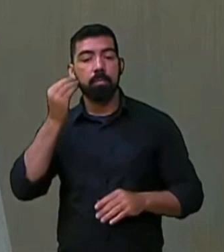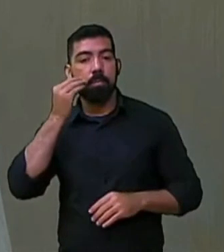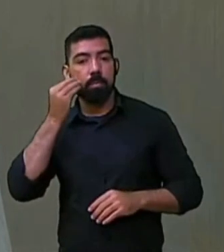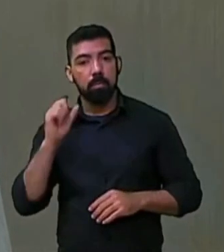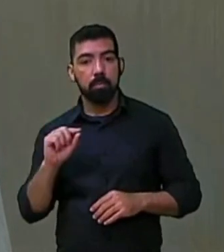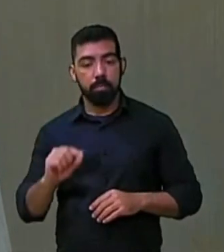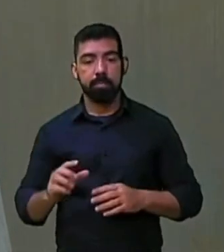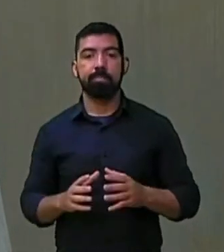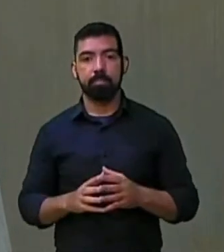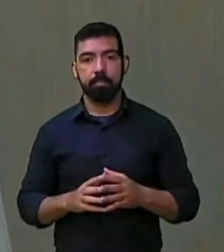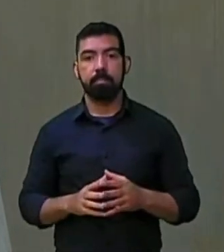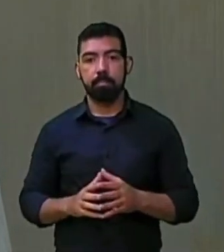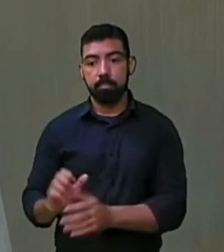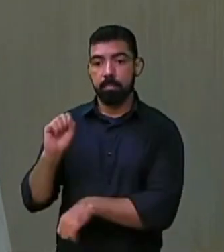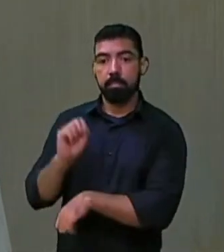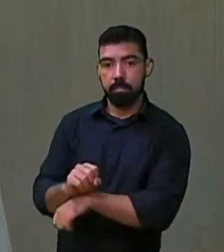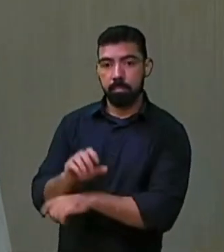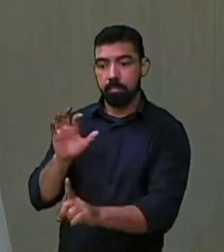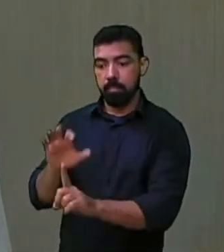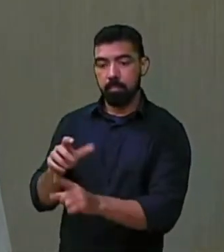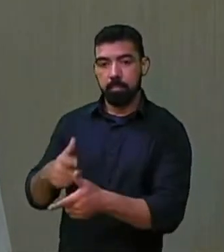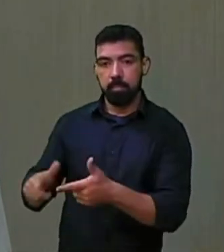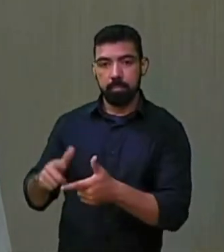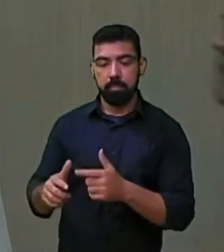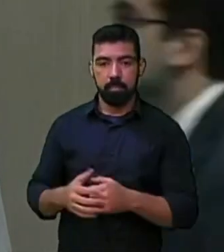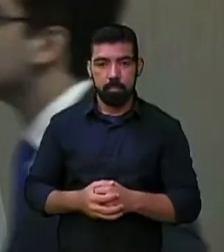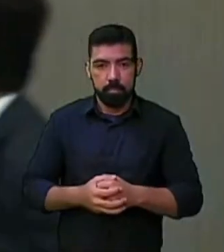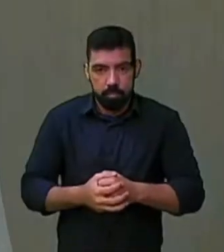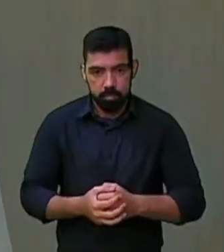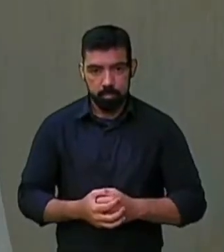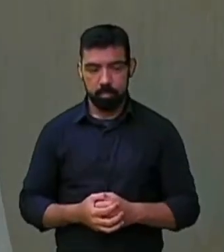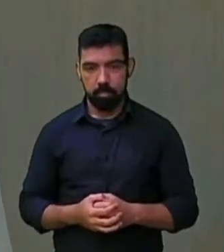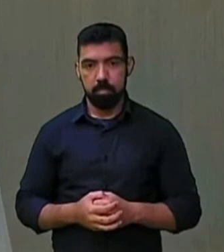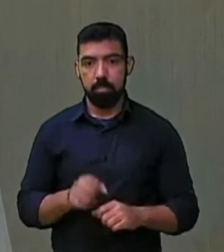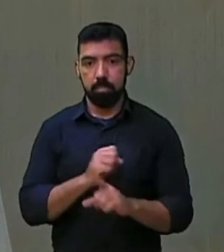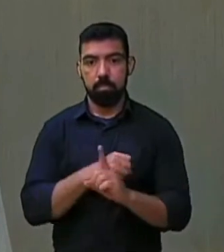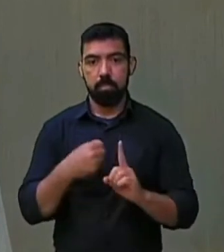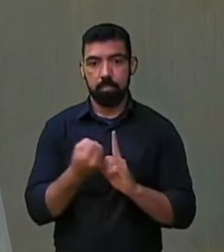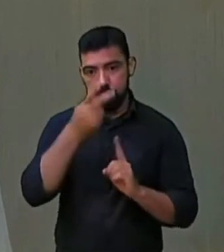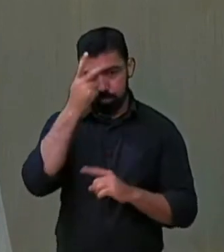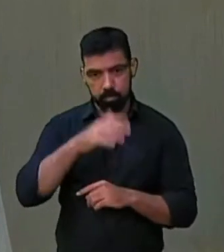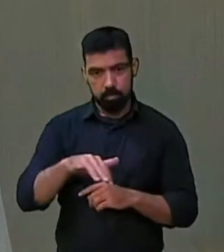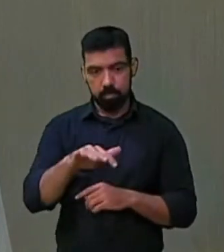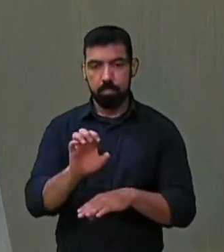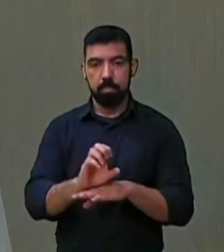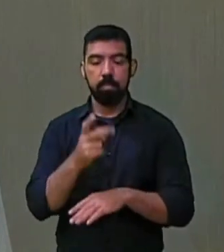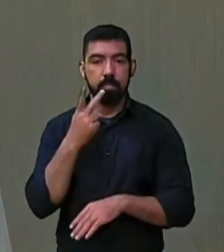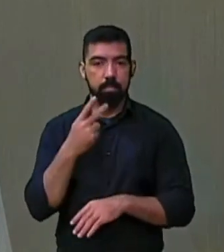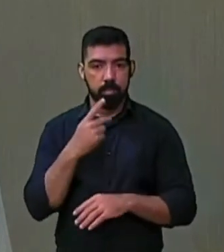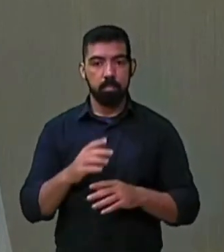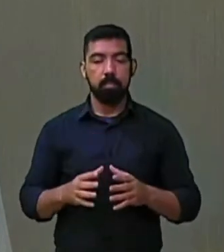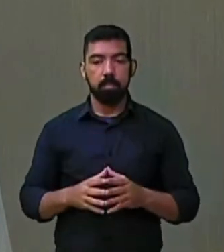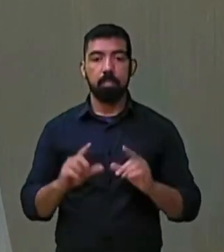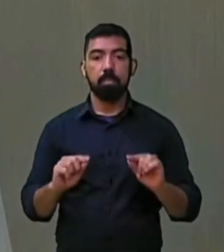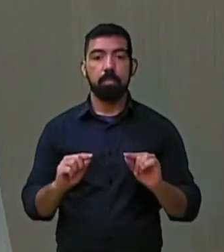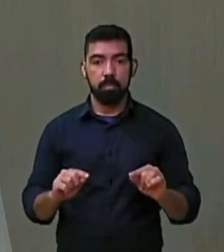frear esse impacto na cesta básica. Porém, sociedade e povo cearense, é só